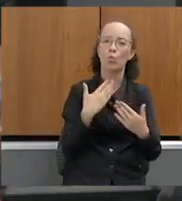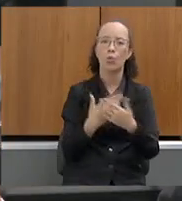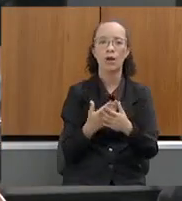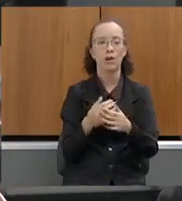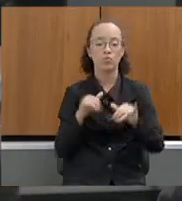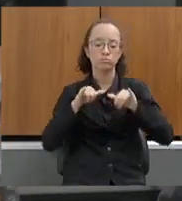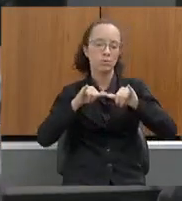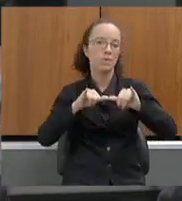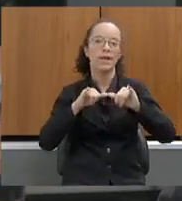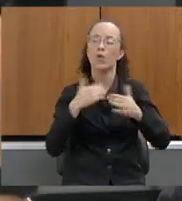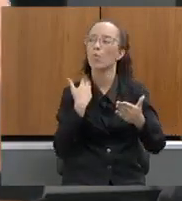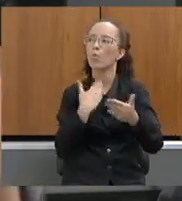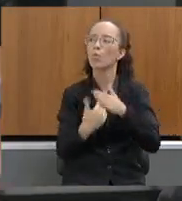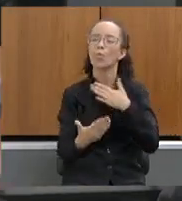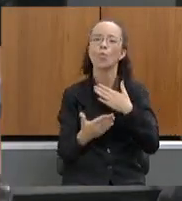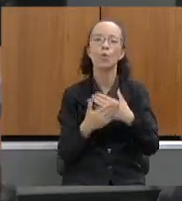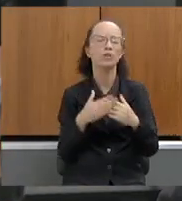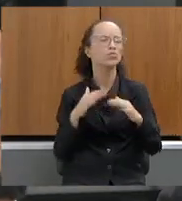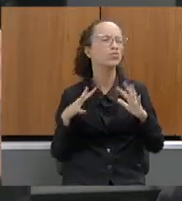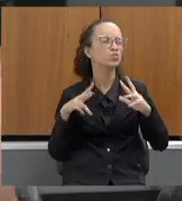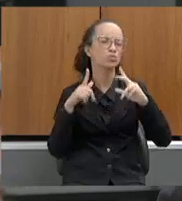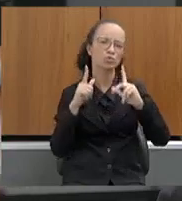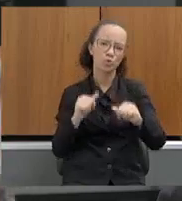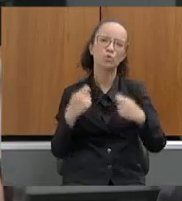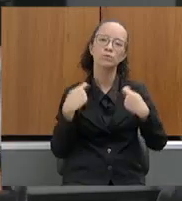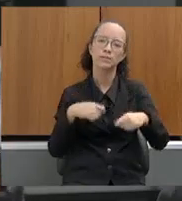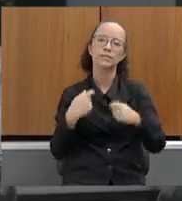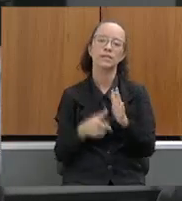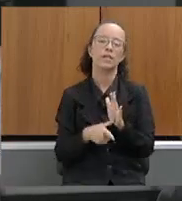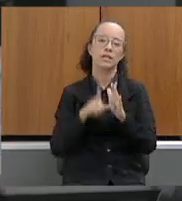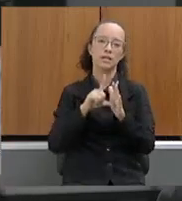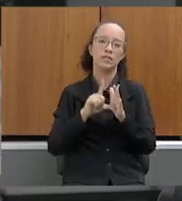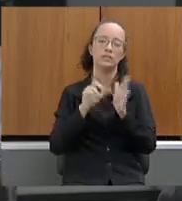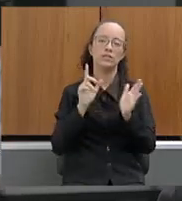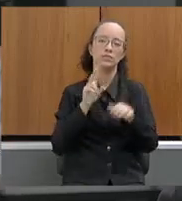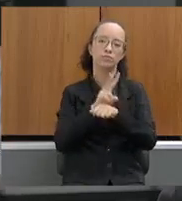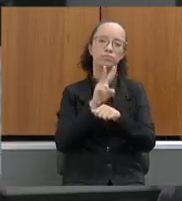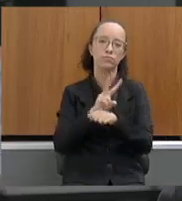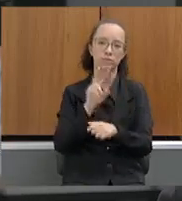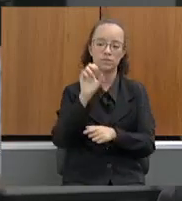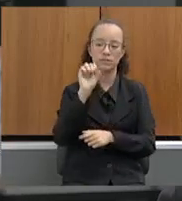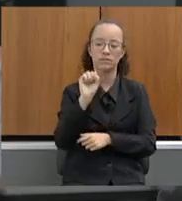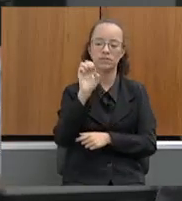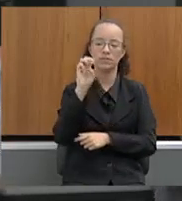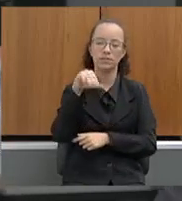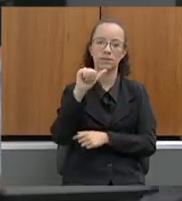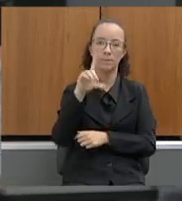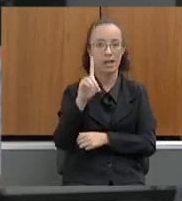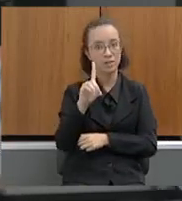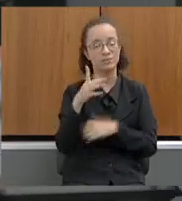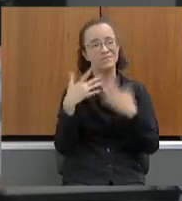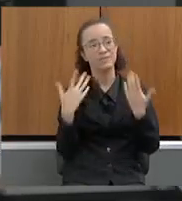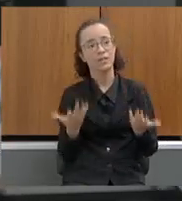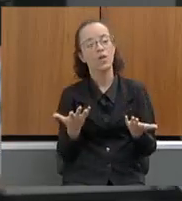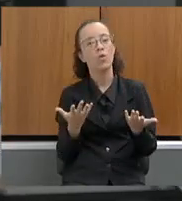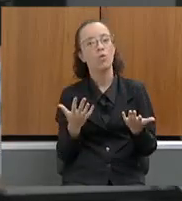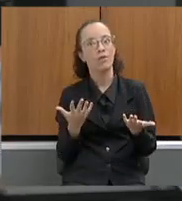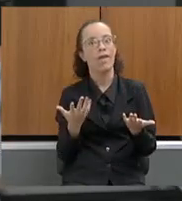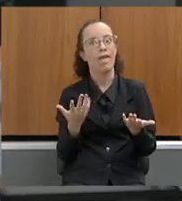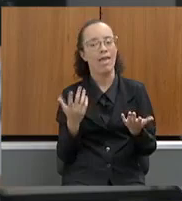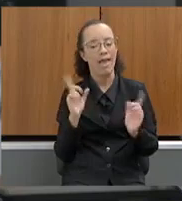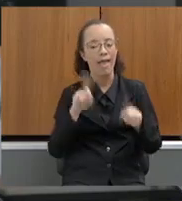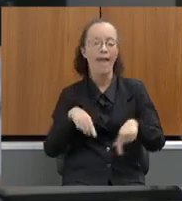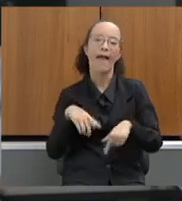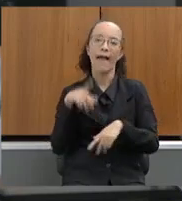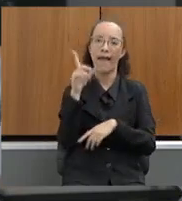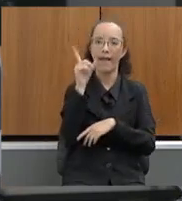supermercado, tudo se passa na Secretaria de Meio Ambiente. Então, é uma situação complexa, mexer